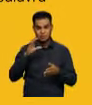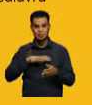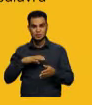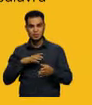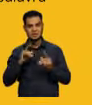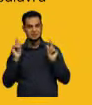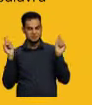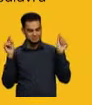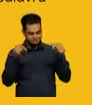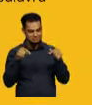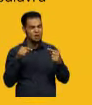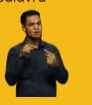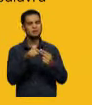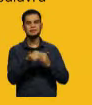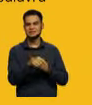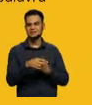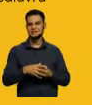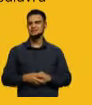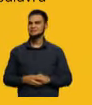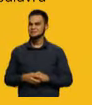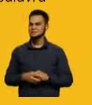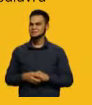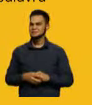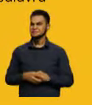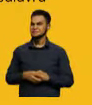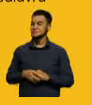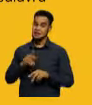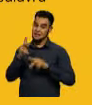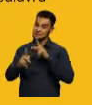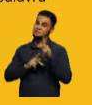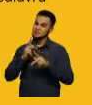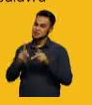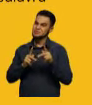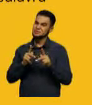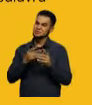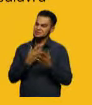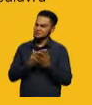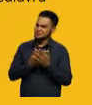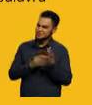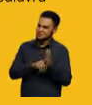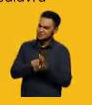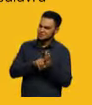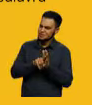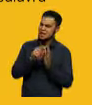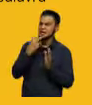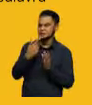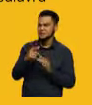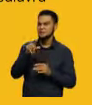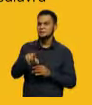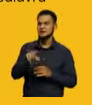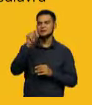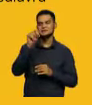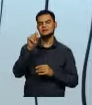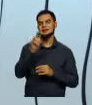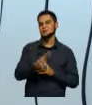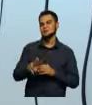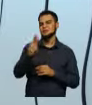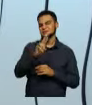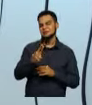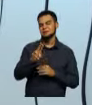puristas da língua preferem indicar em seu lugar a palavra folheto.